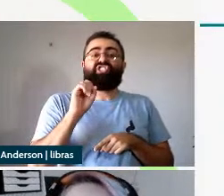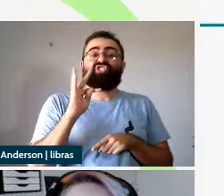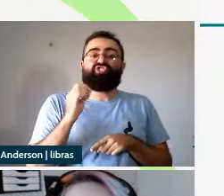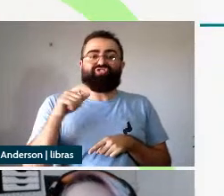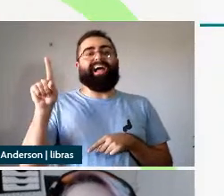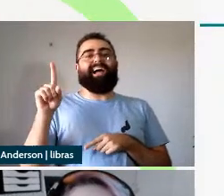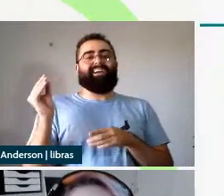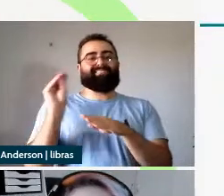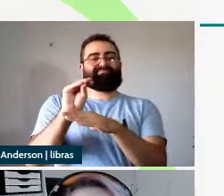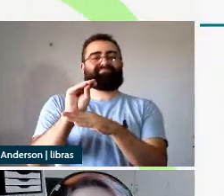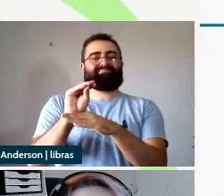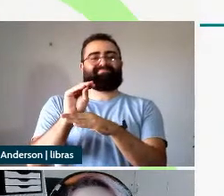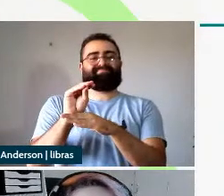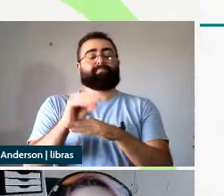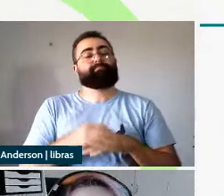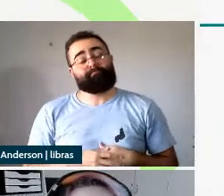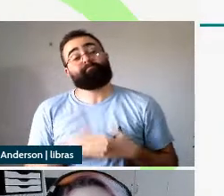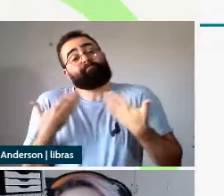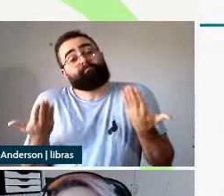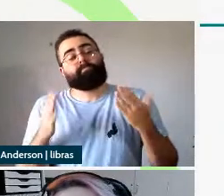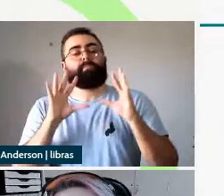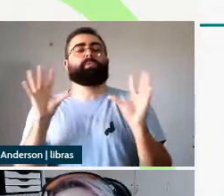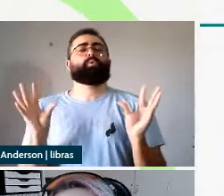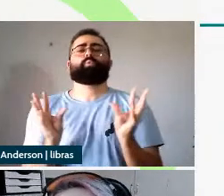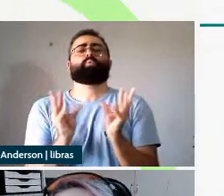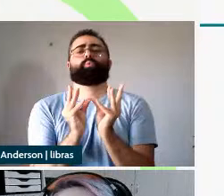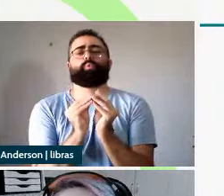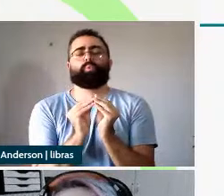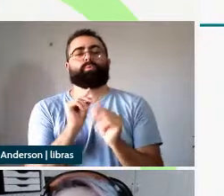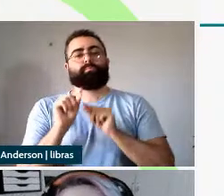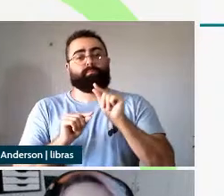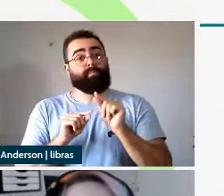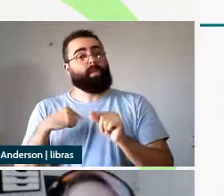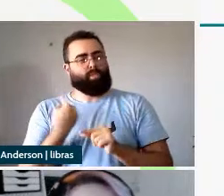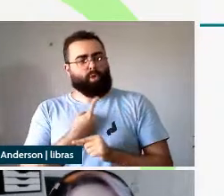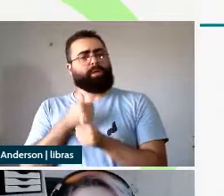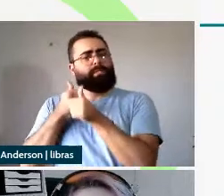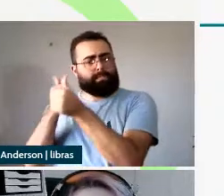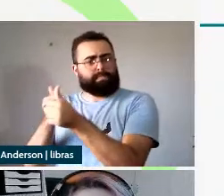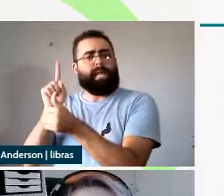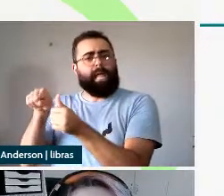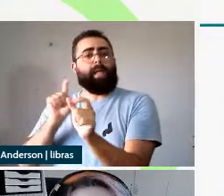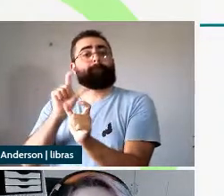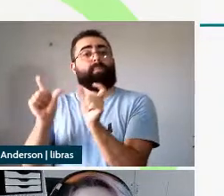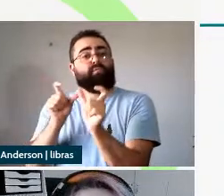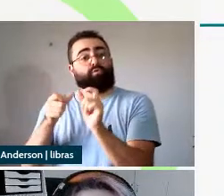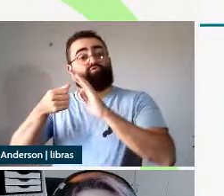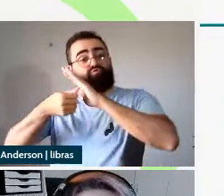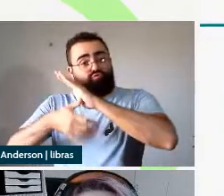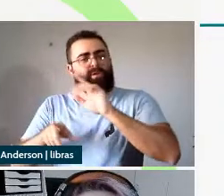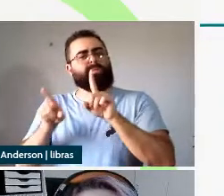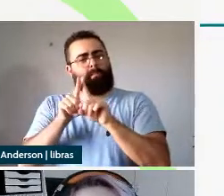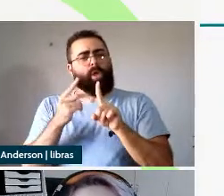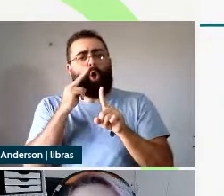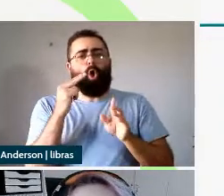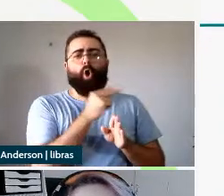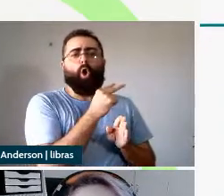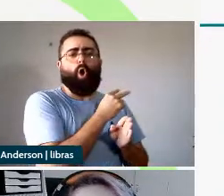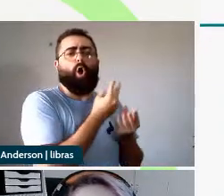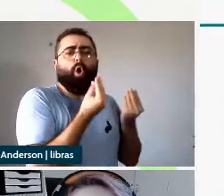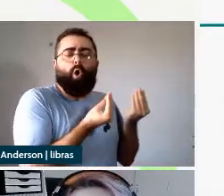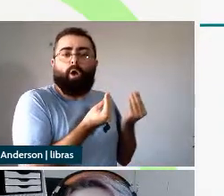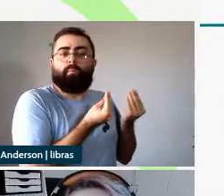então nas considerações finais a gente adotou os moldes da MD revisitamos a literatura da tripartição de passivas